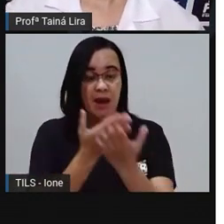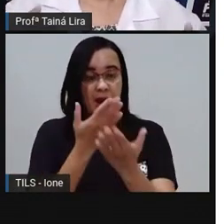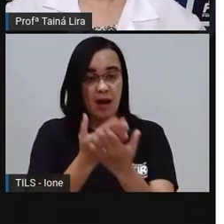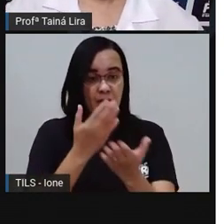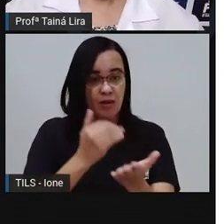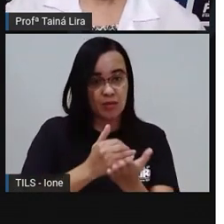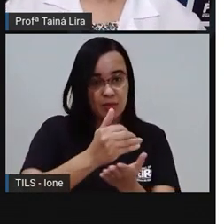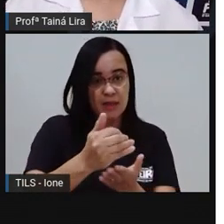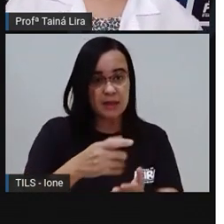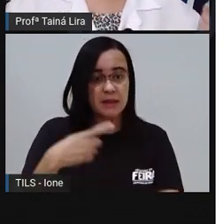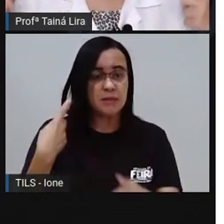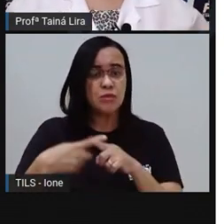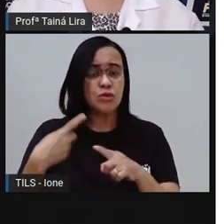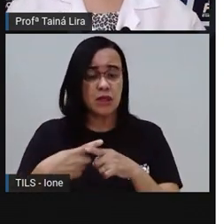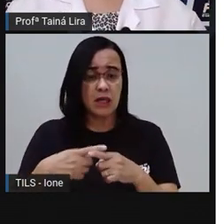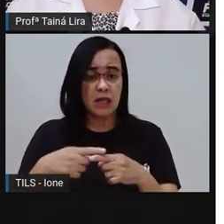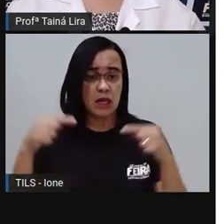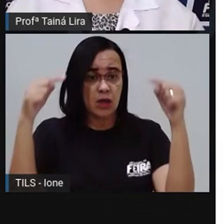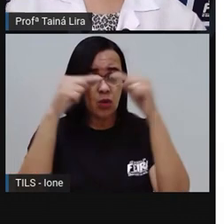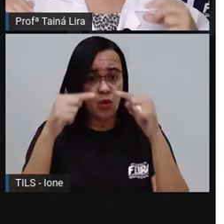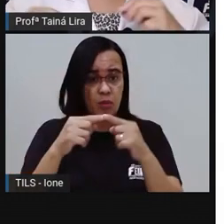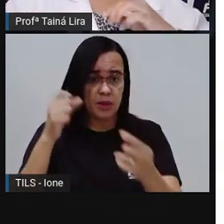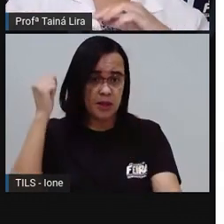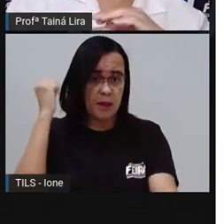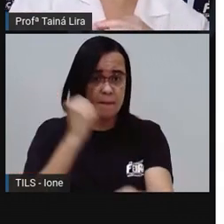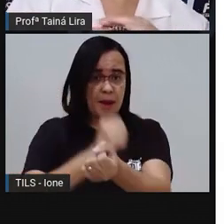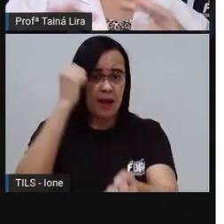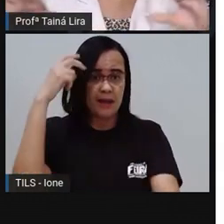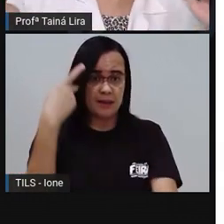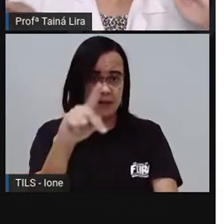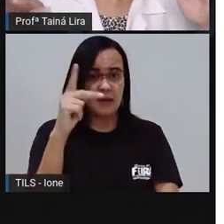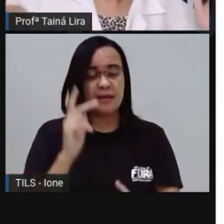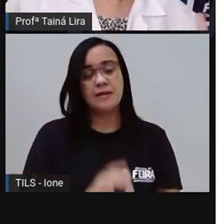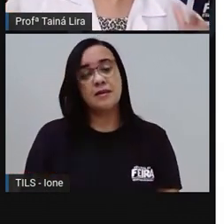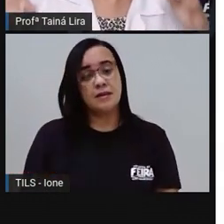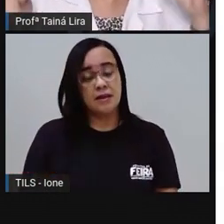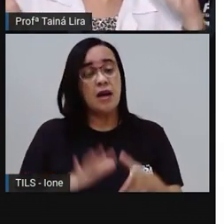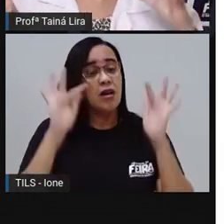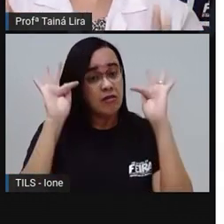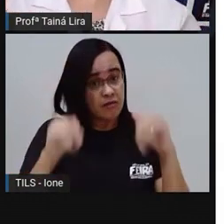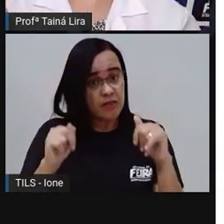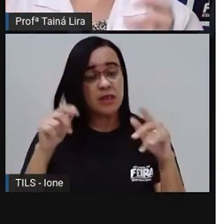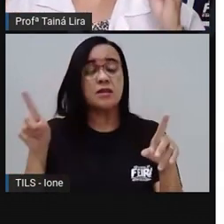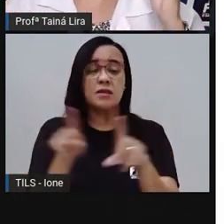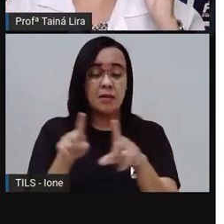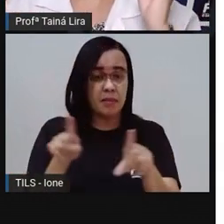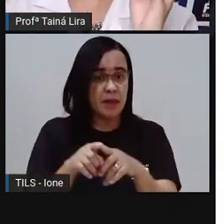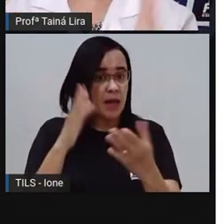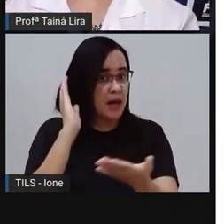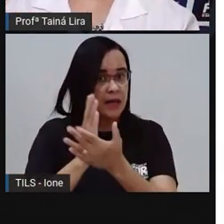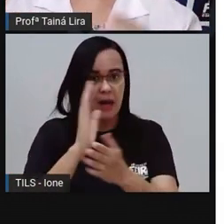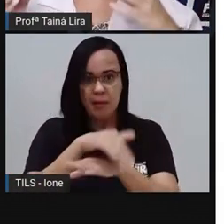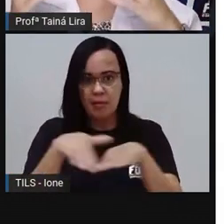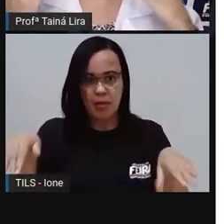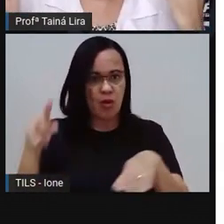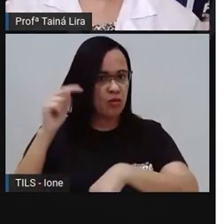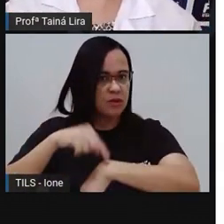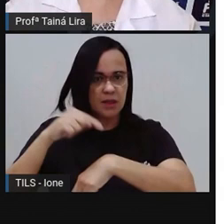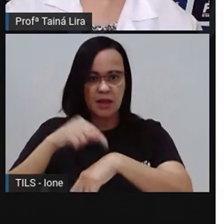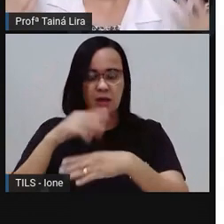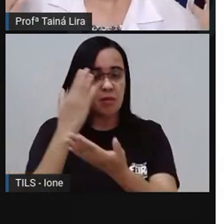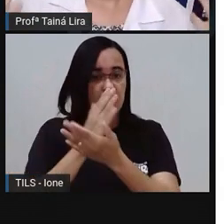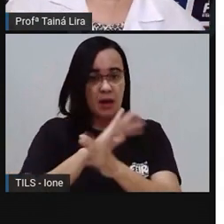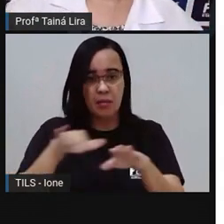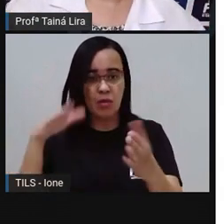Não é? E a minha fala final É o que vai marcar Que acabou ali O meu tempo No caso acabou o vídeo Acabou a